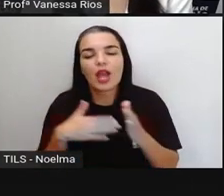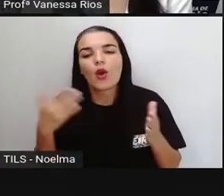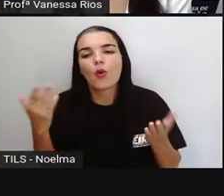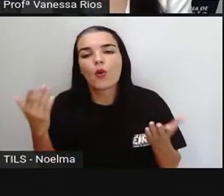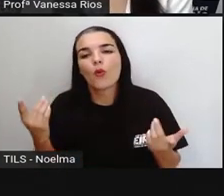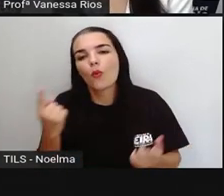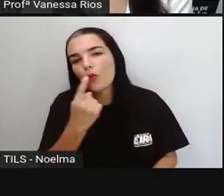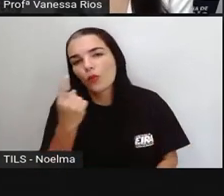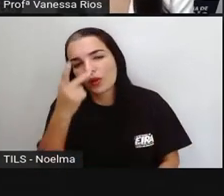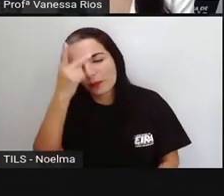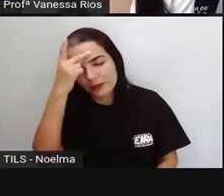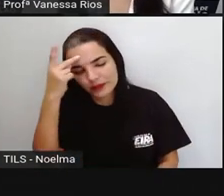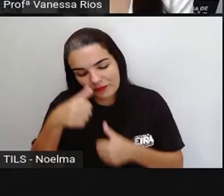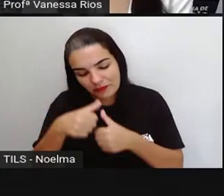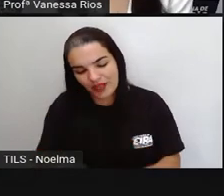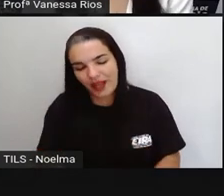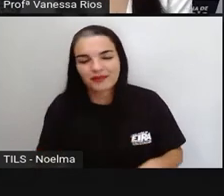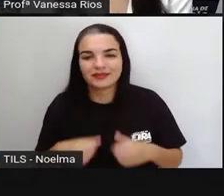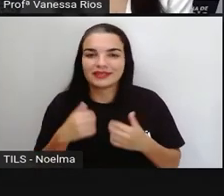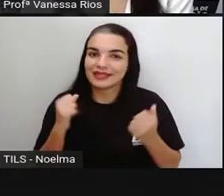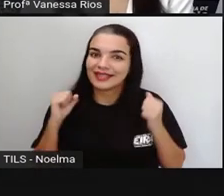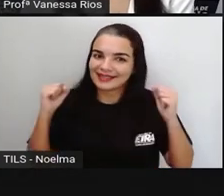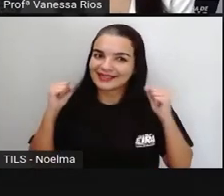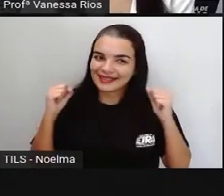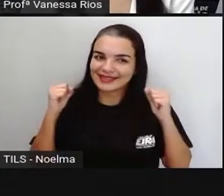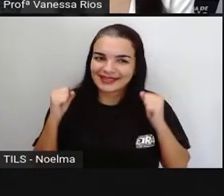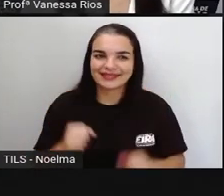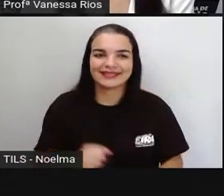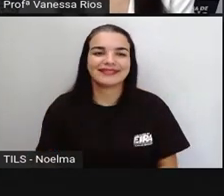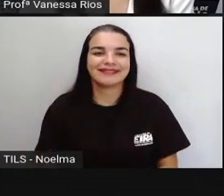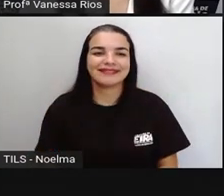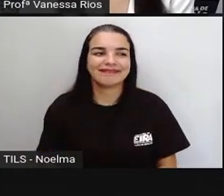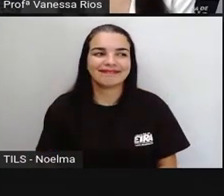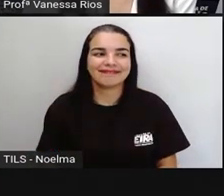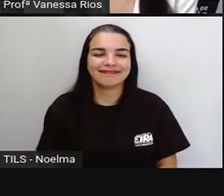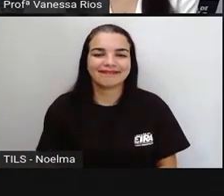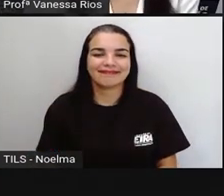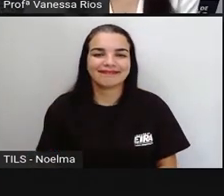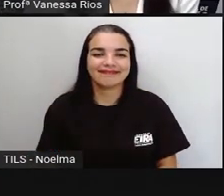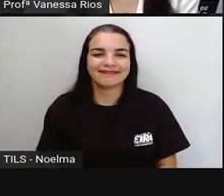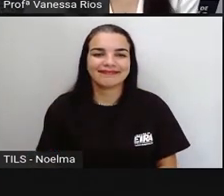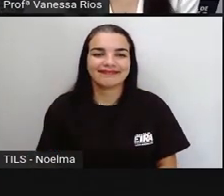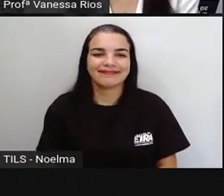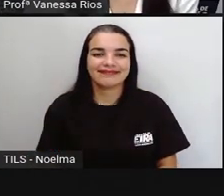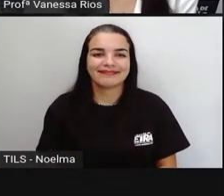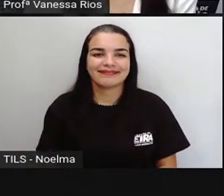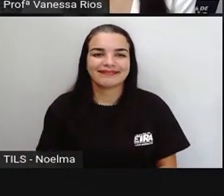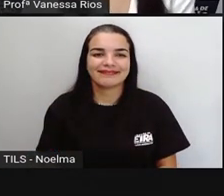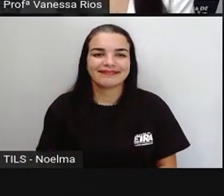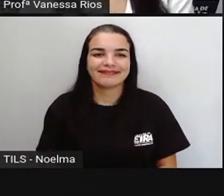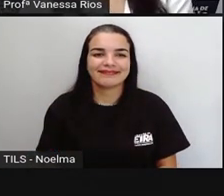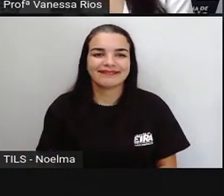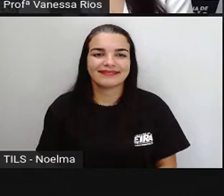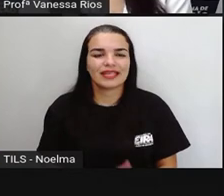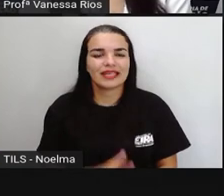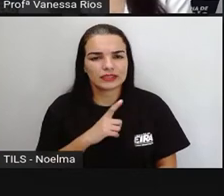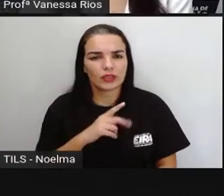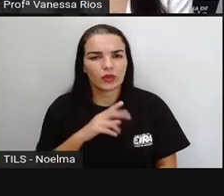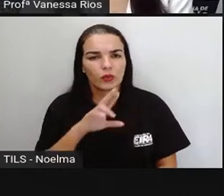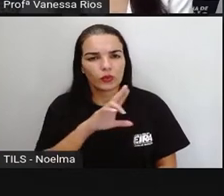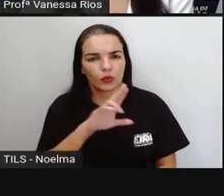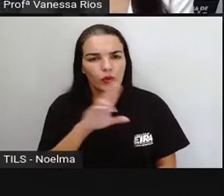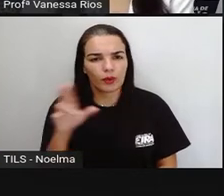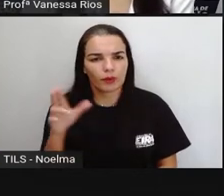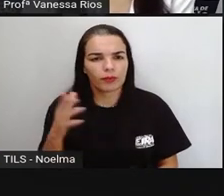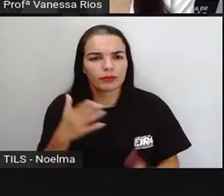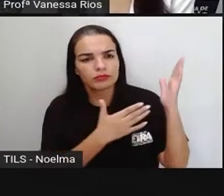vença, né? Quem ficar aí por último é que vai vencer. E aí essa tem o nome de batata quente, mas a gente também percebe,